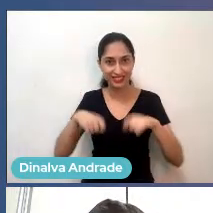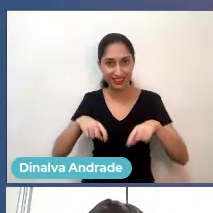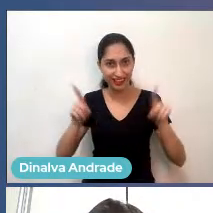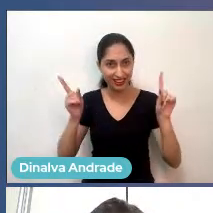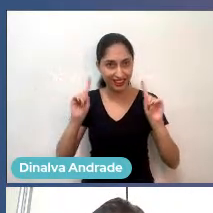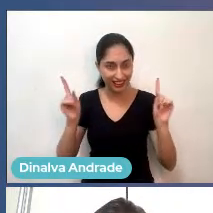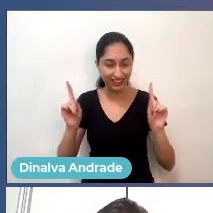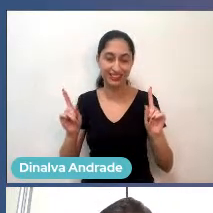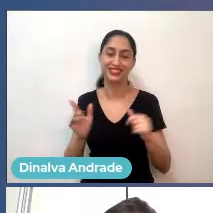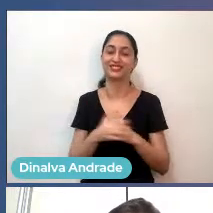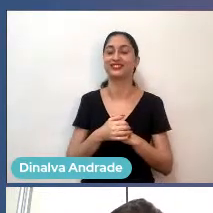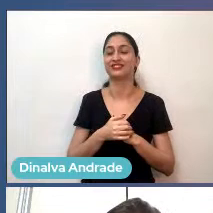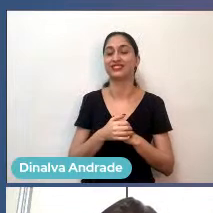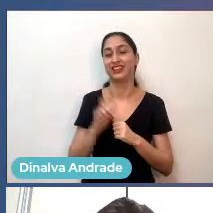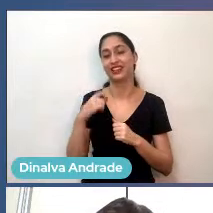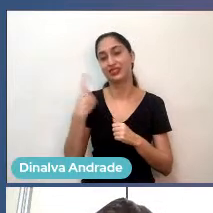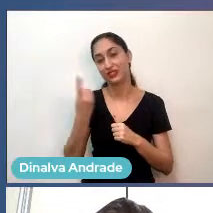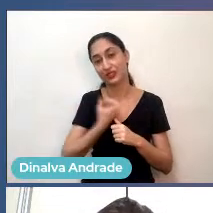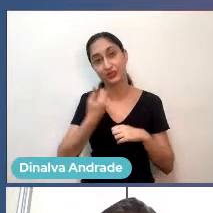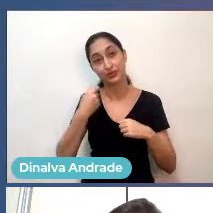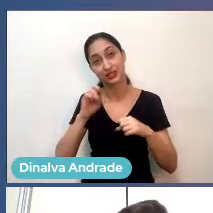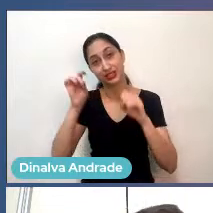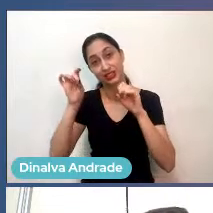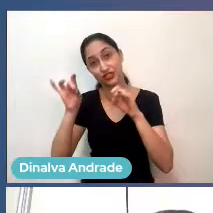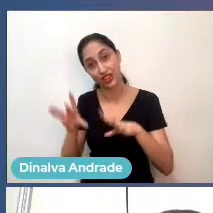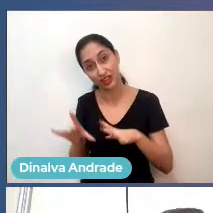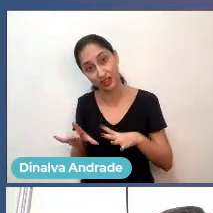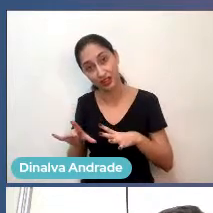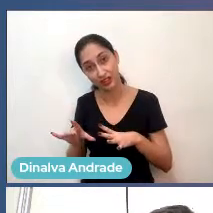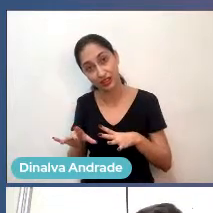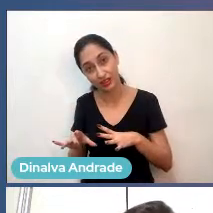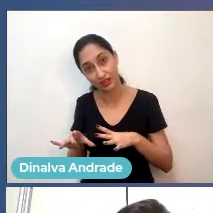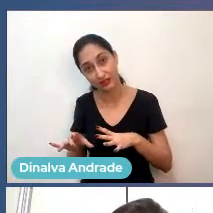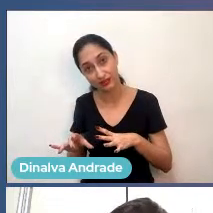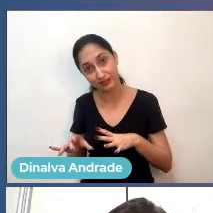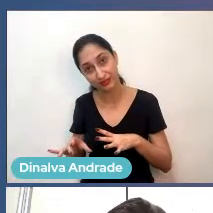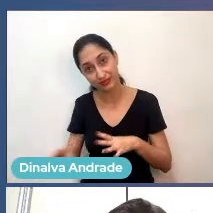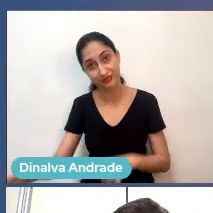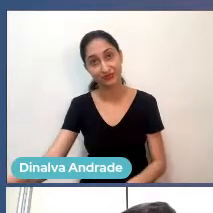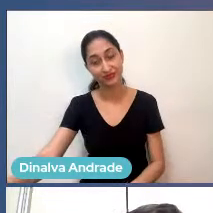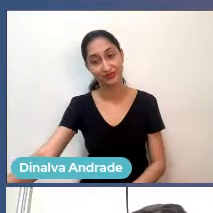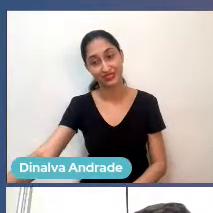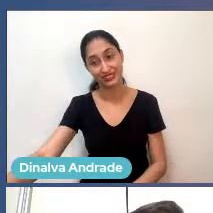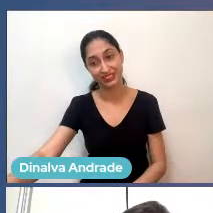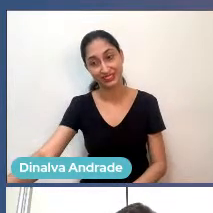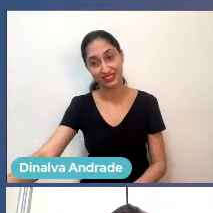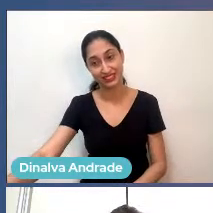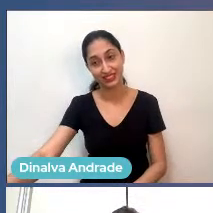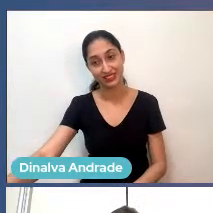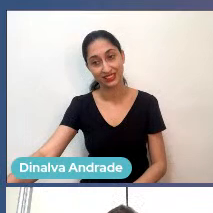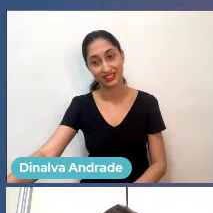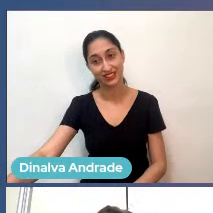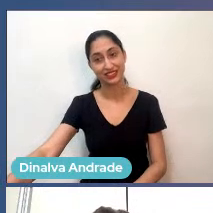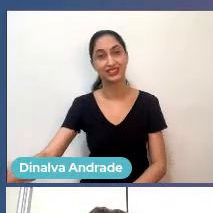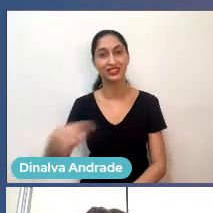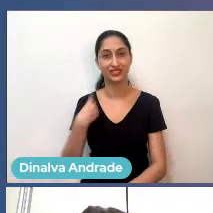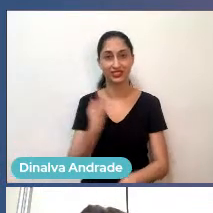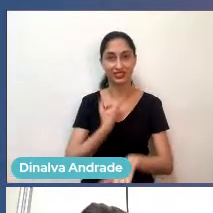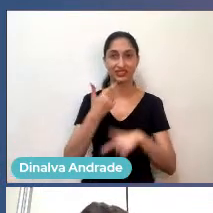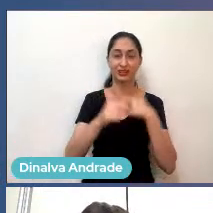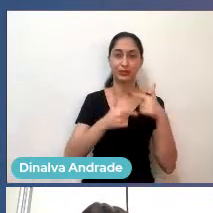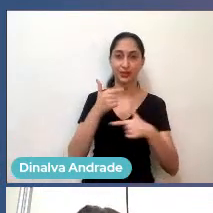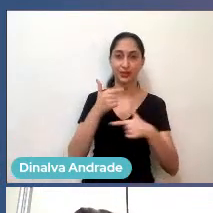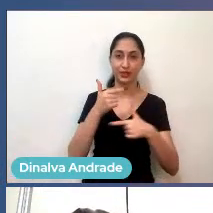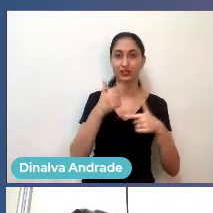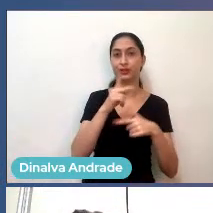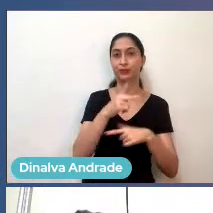então, por exemplo, a gente teve que abrir mão do nosso, né, do nosso trabalho na Positivo para abrir empresa,